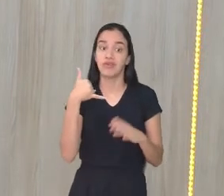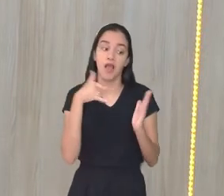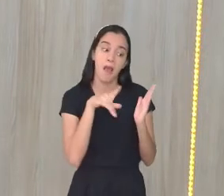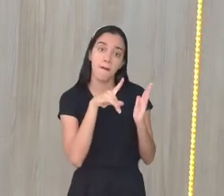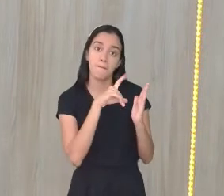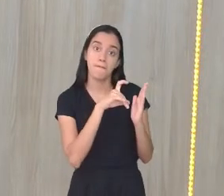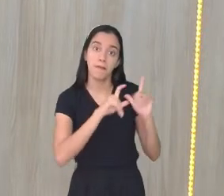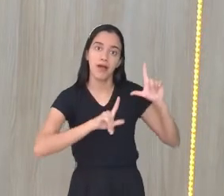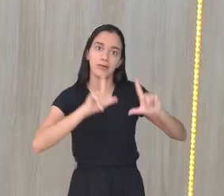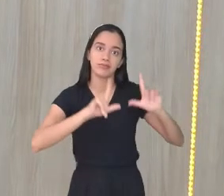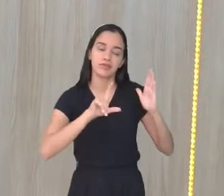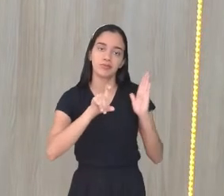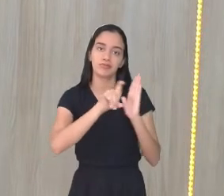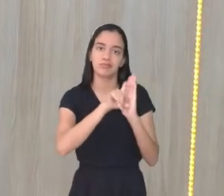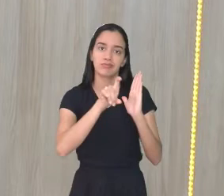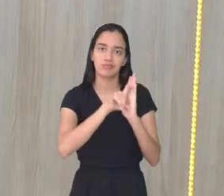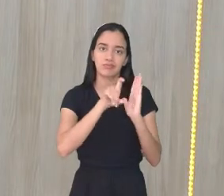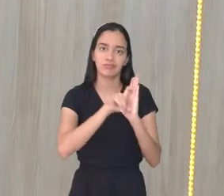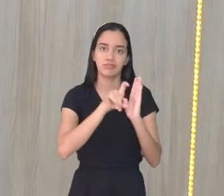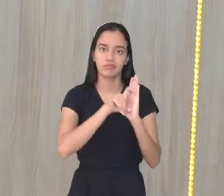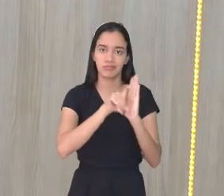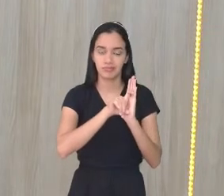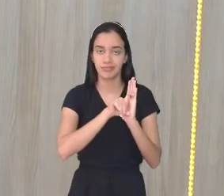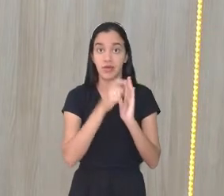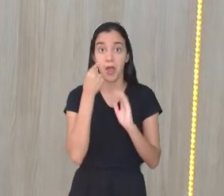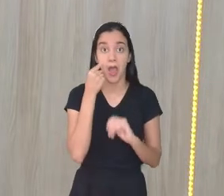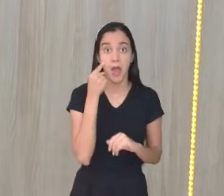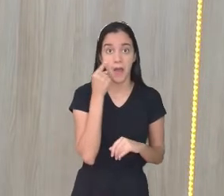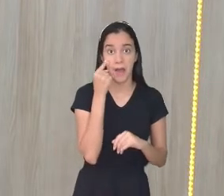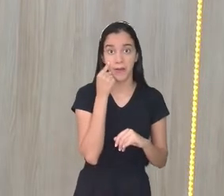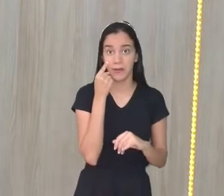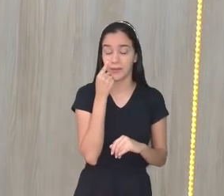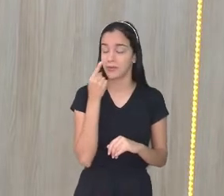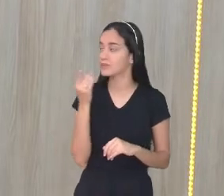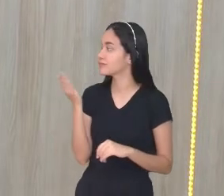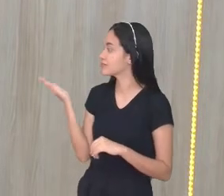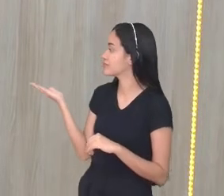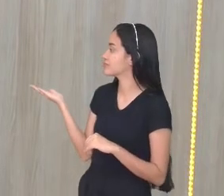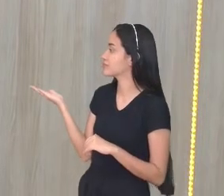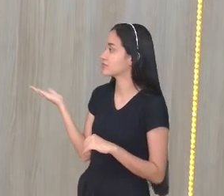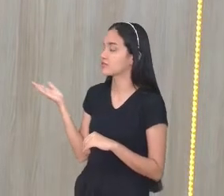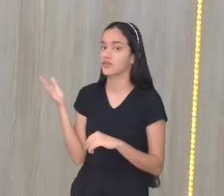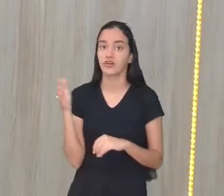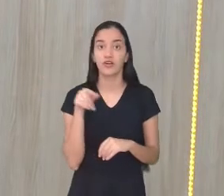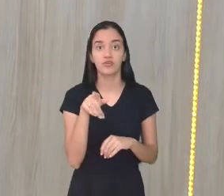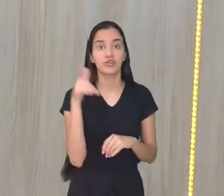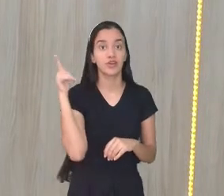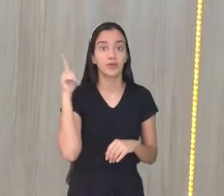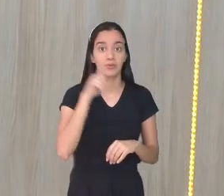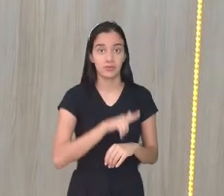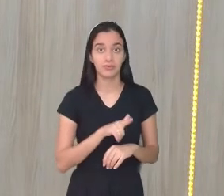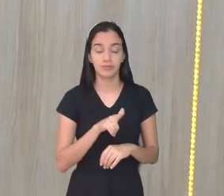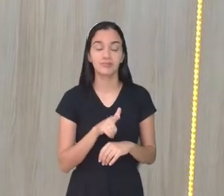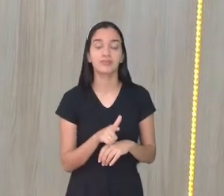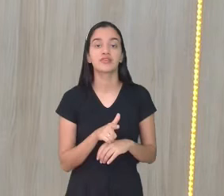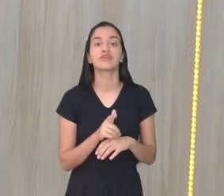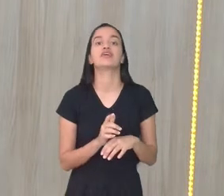seu celular para os QR codes que sempre aparecem aí, ó. Então você consegue fazer isso e